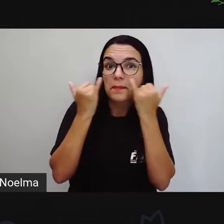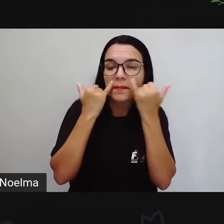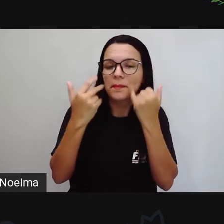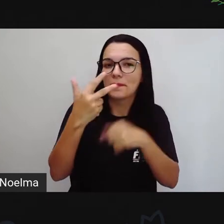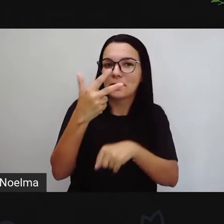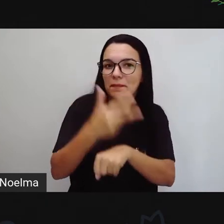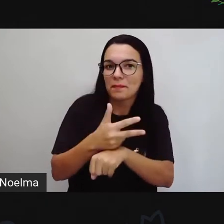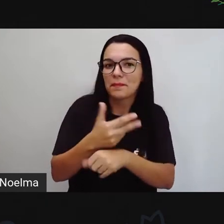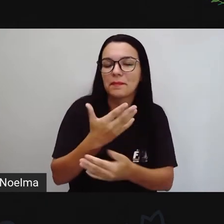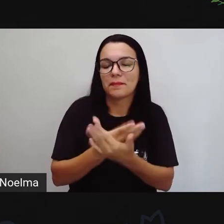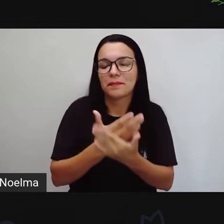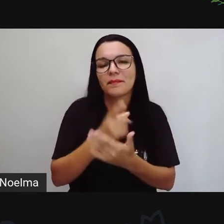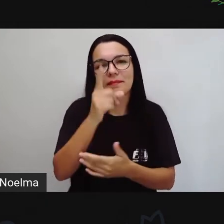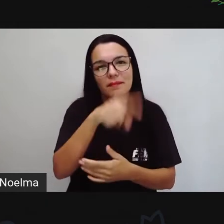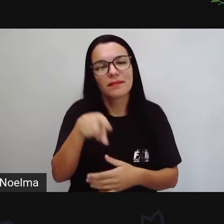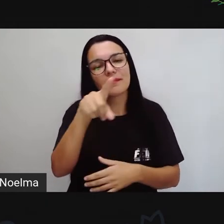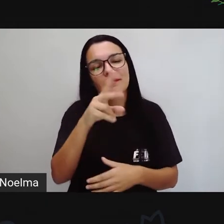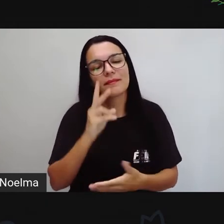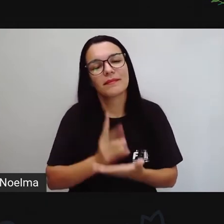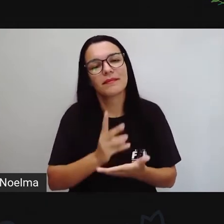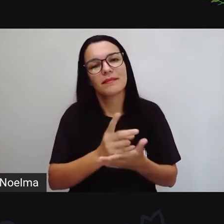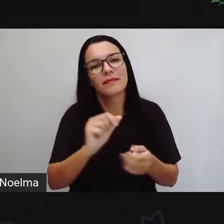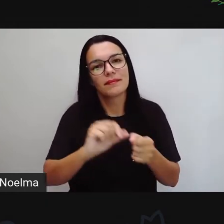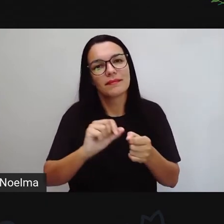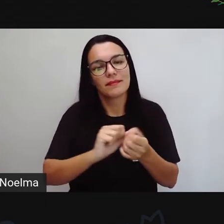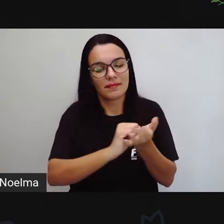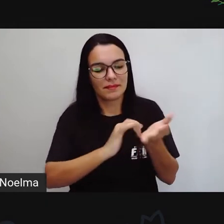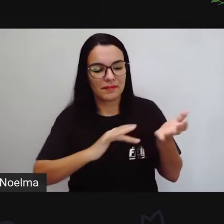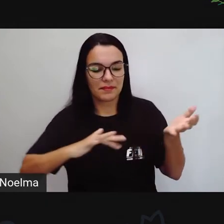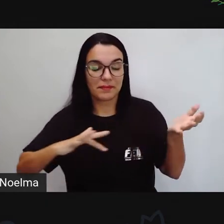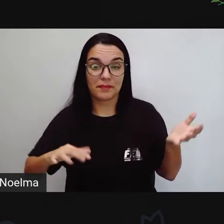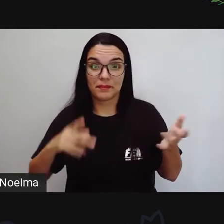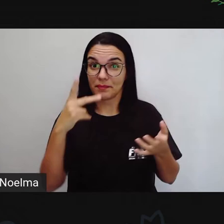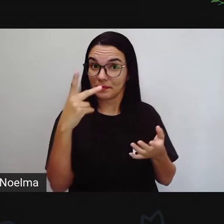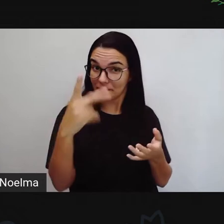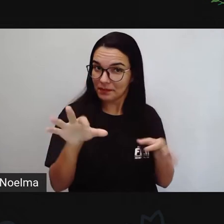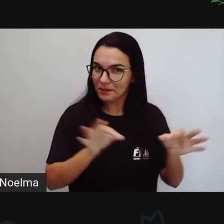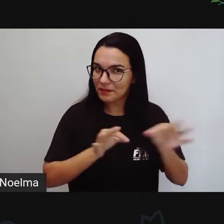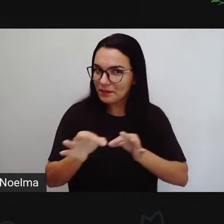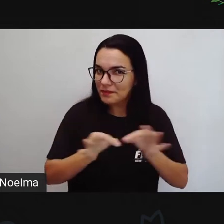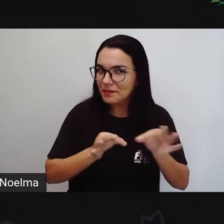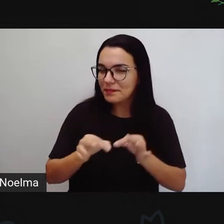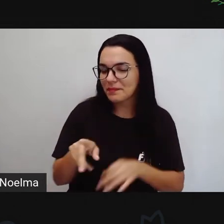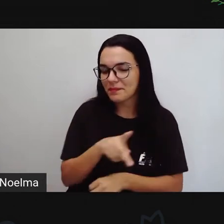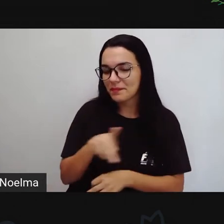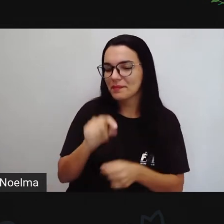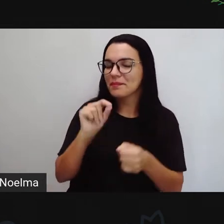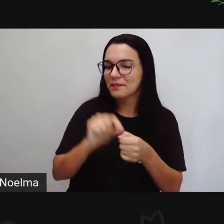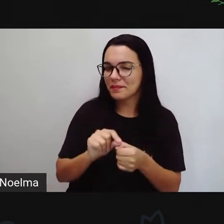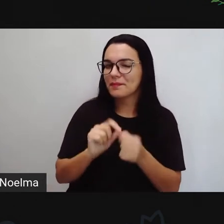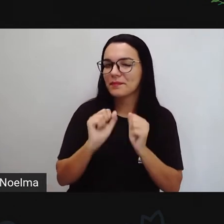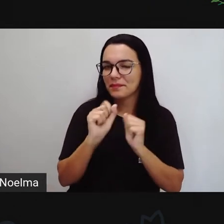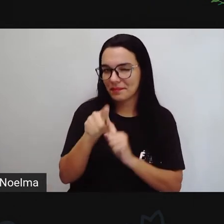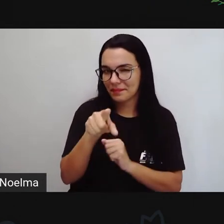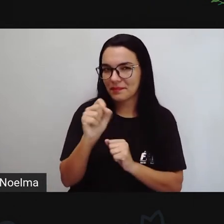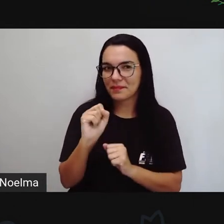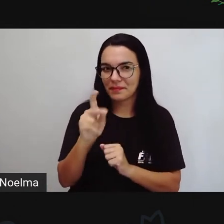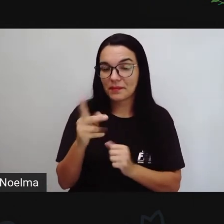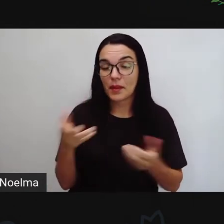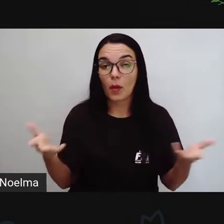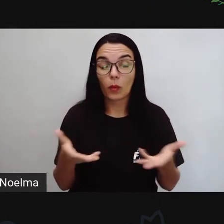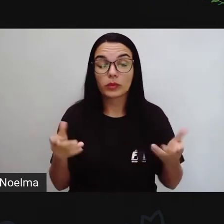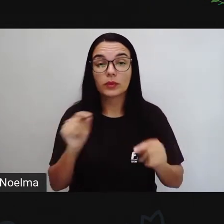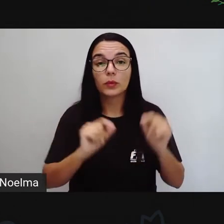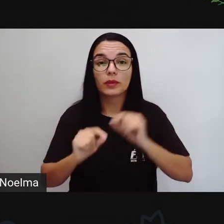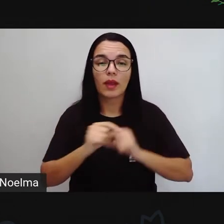você consiga dar seguimento com as atividades preparadas aí especialmente para você, certo? Vamos lá saber